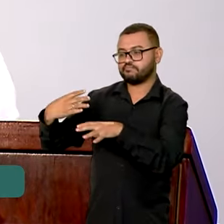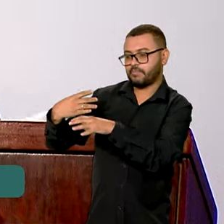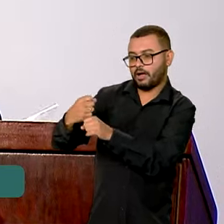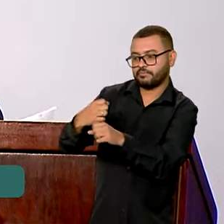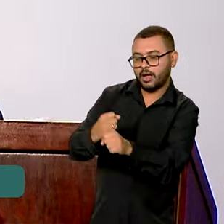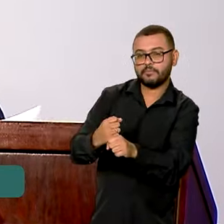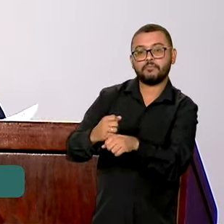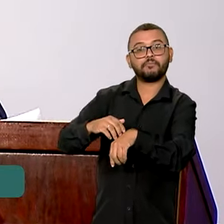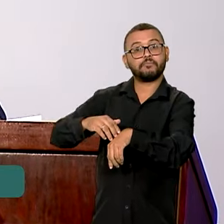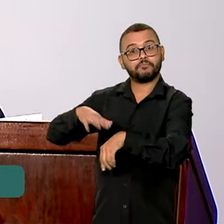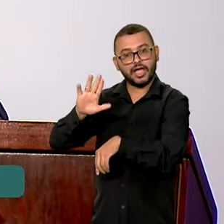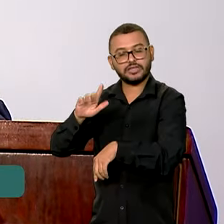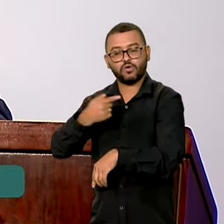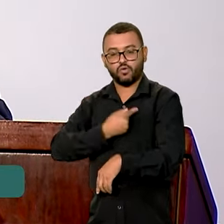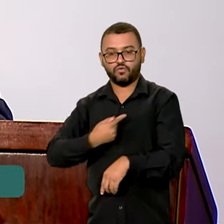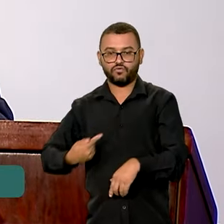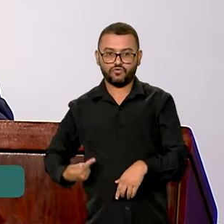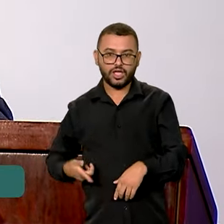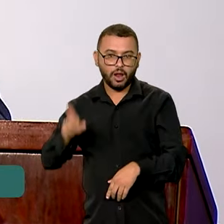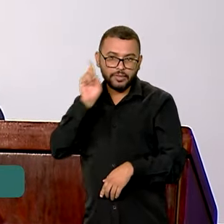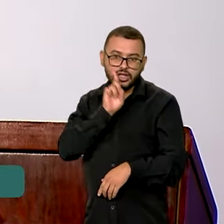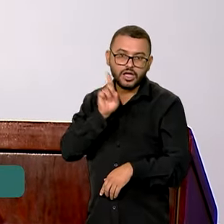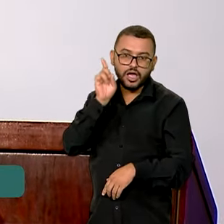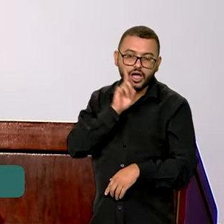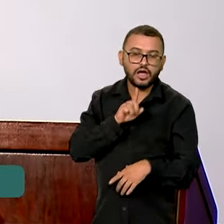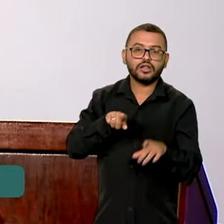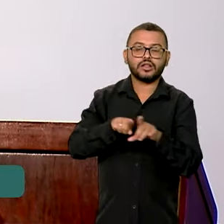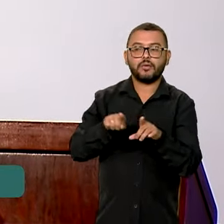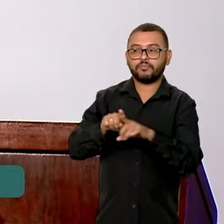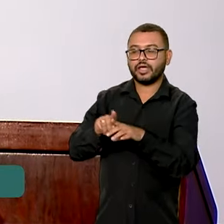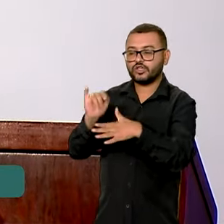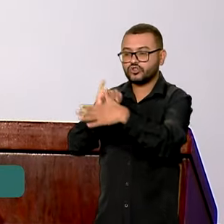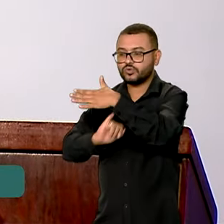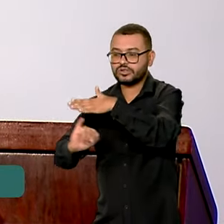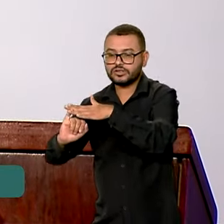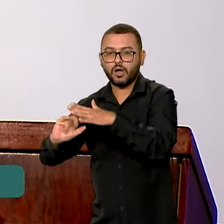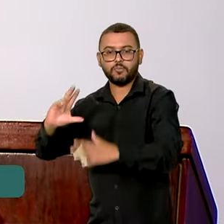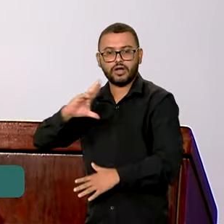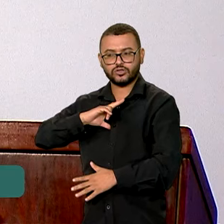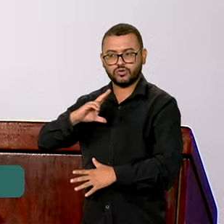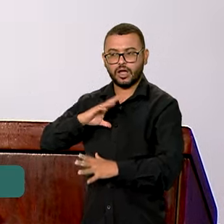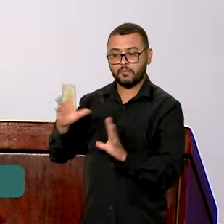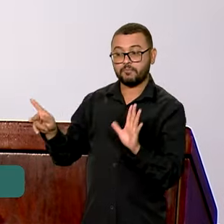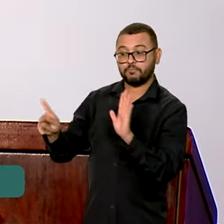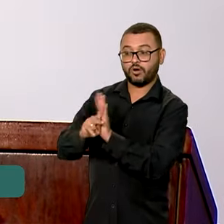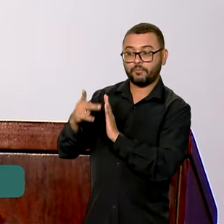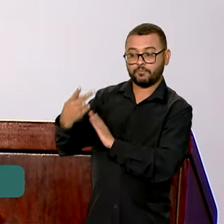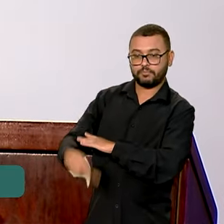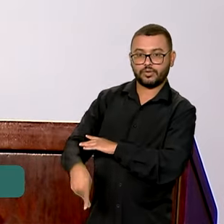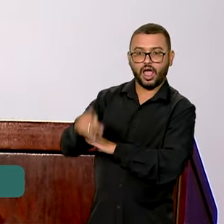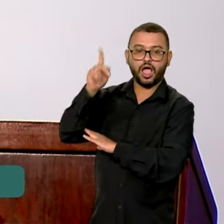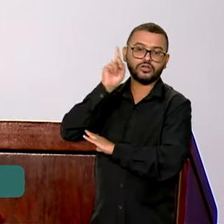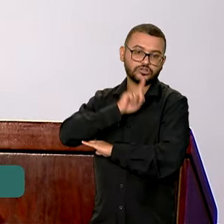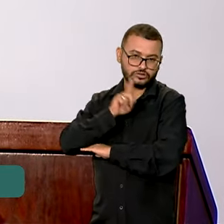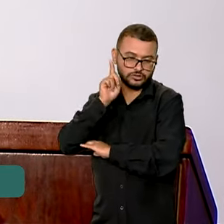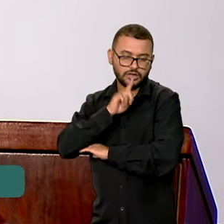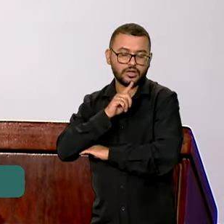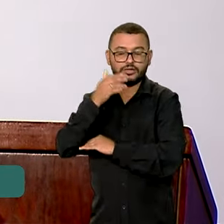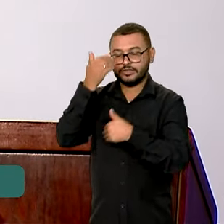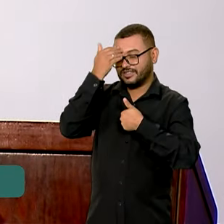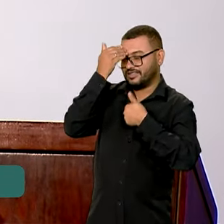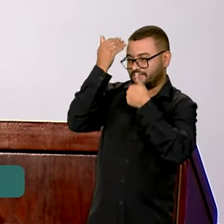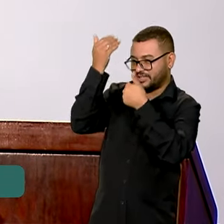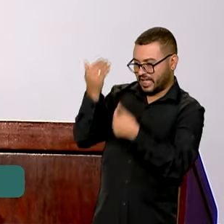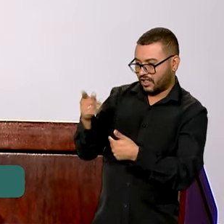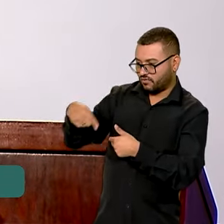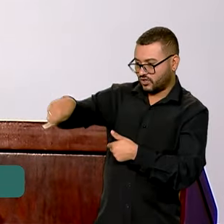tanto o governo norte-americano como entidades privadas e demais cidadãos daquele país. Agradecemos